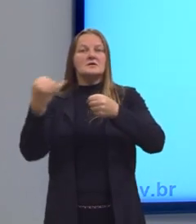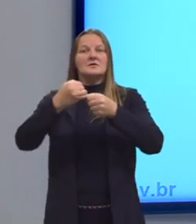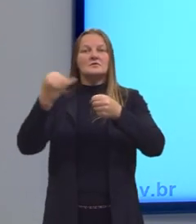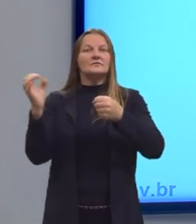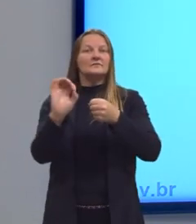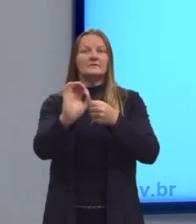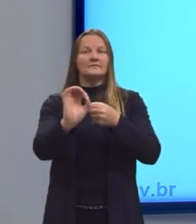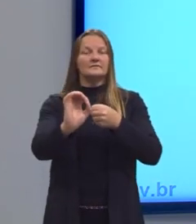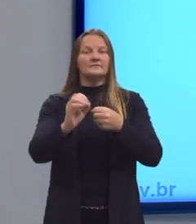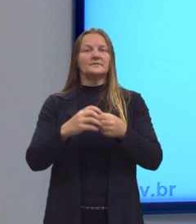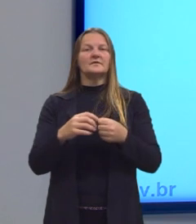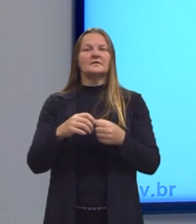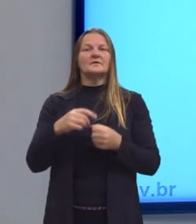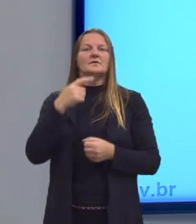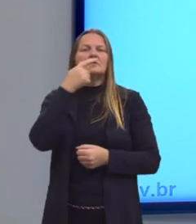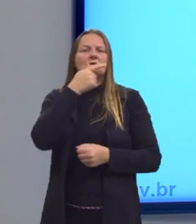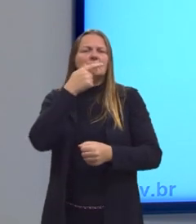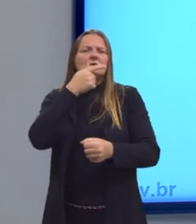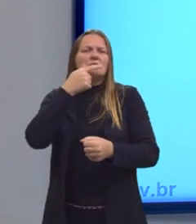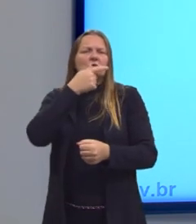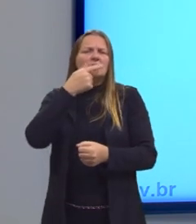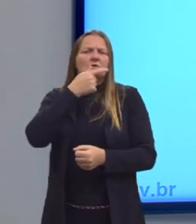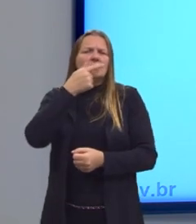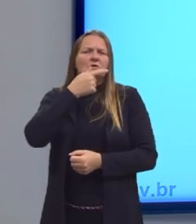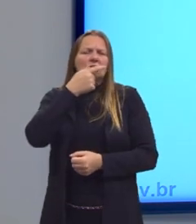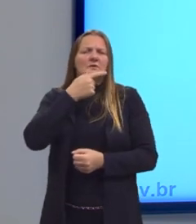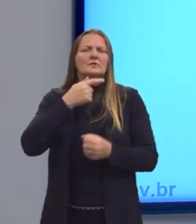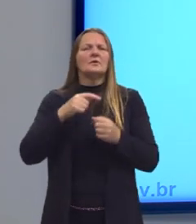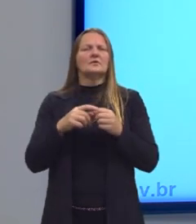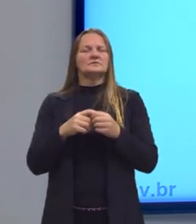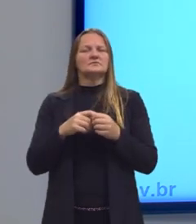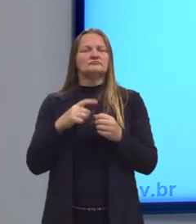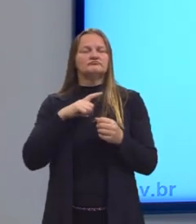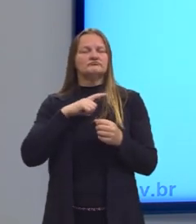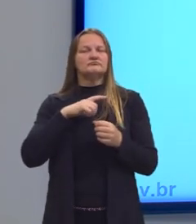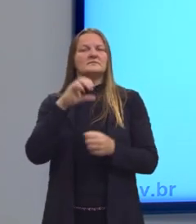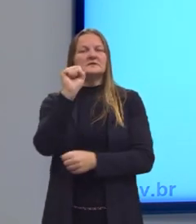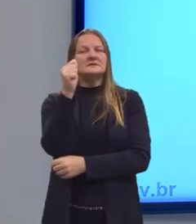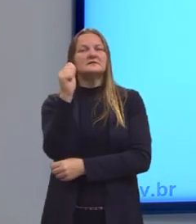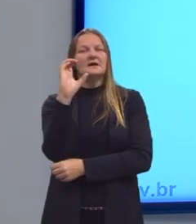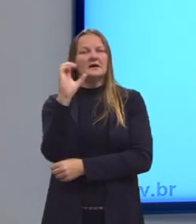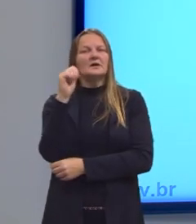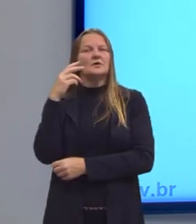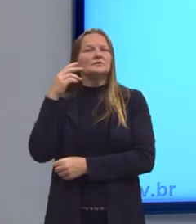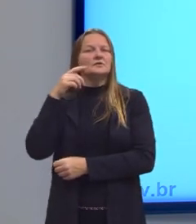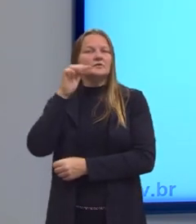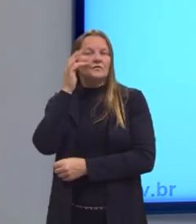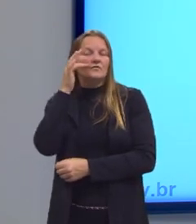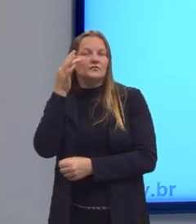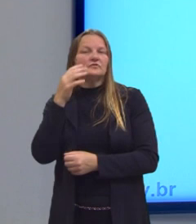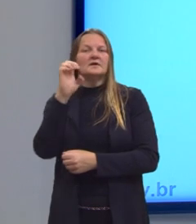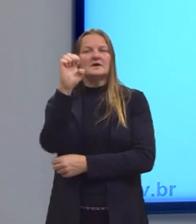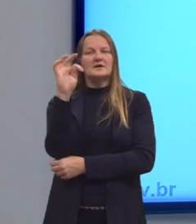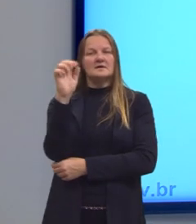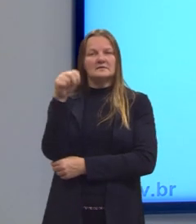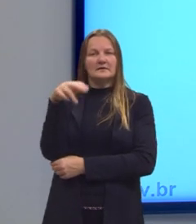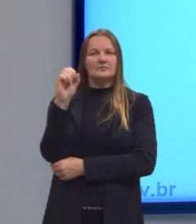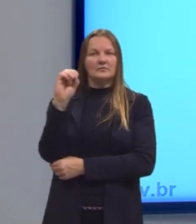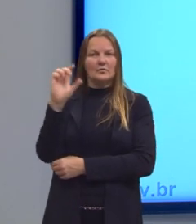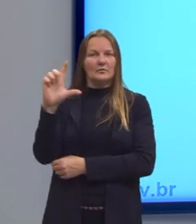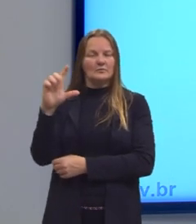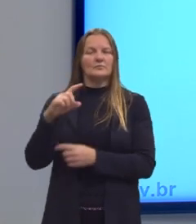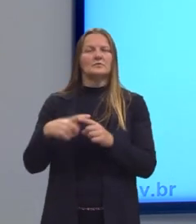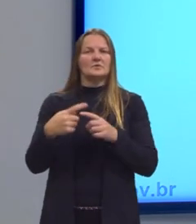Por exemplo, eu tenho a glicose, né? O açúcar, glicose, a sacarose, que é dissolvida em água. O etanol, o etanol